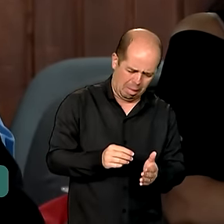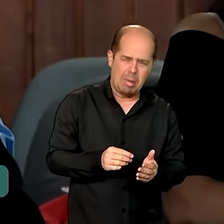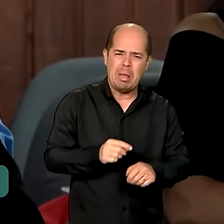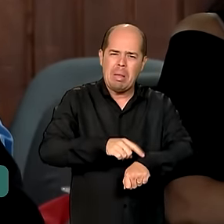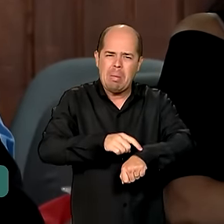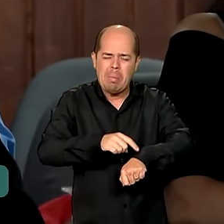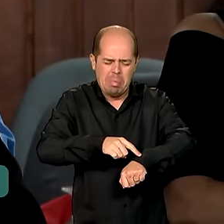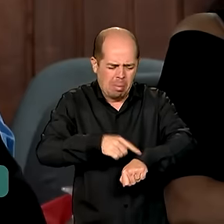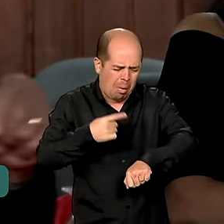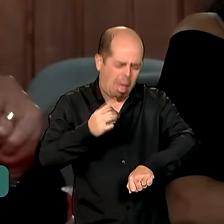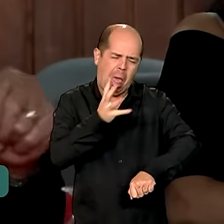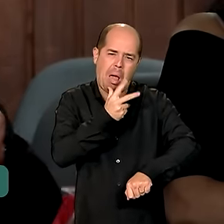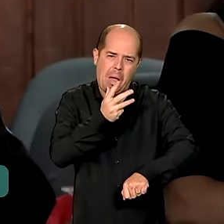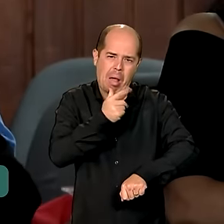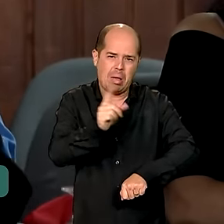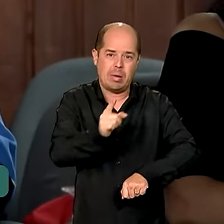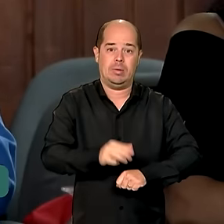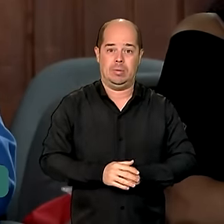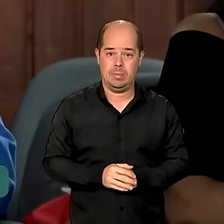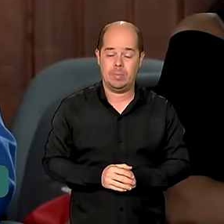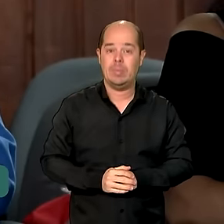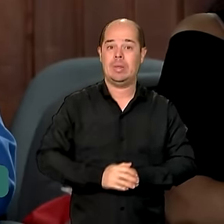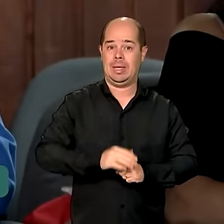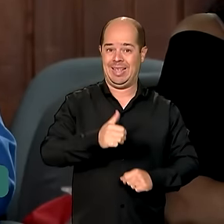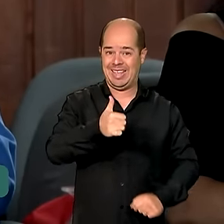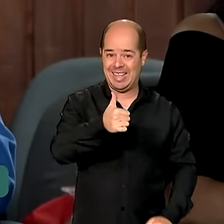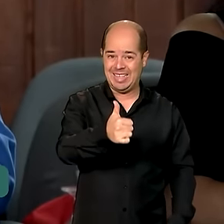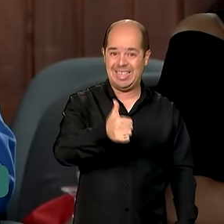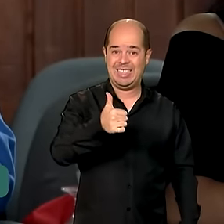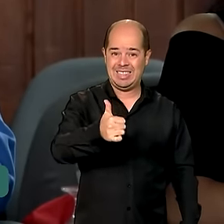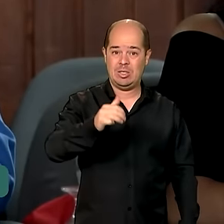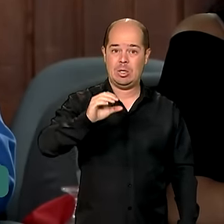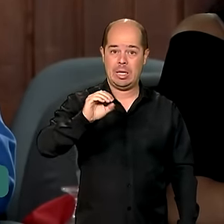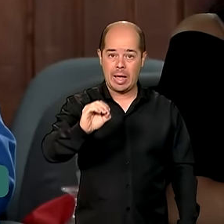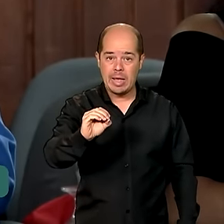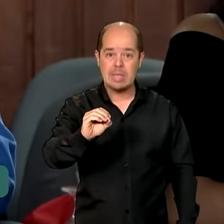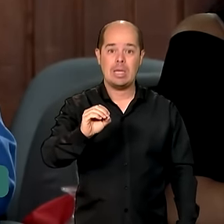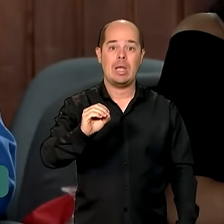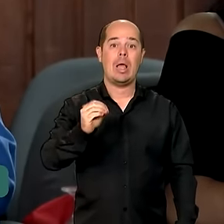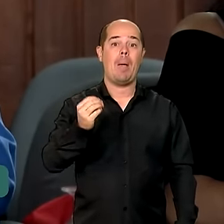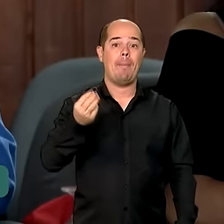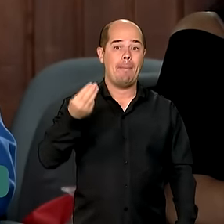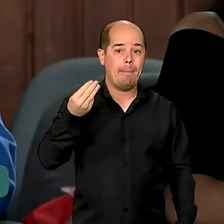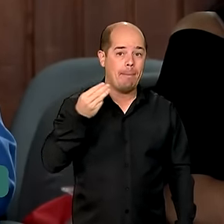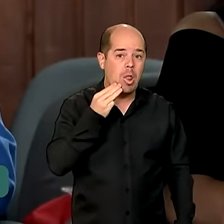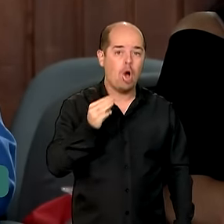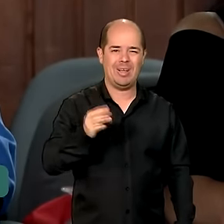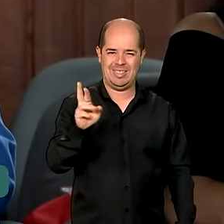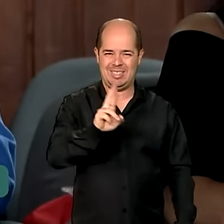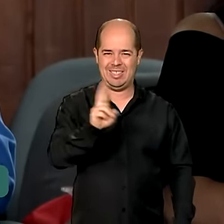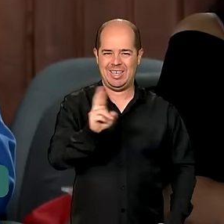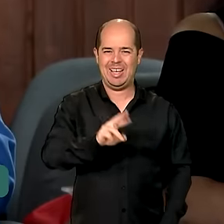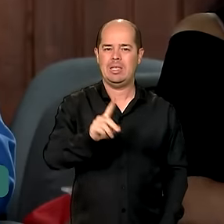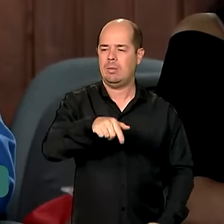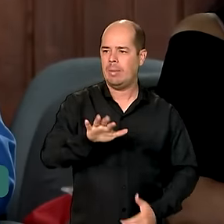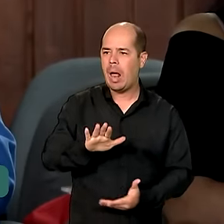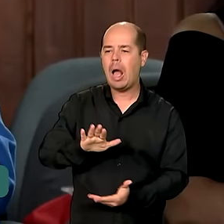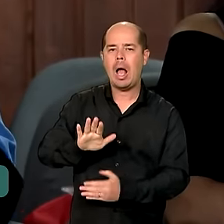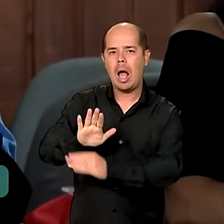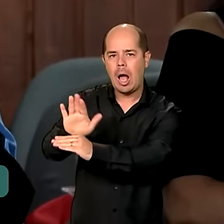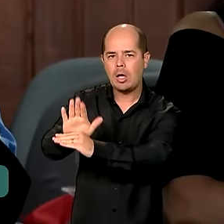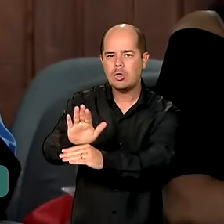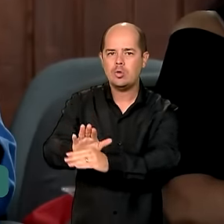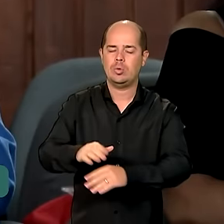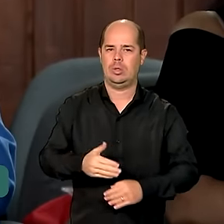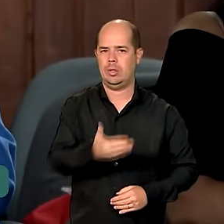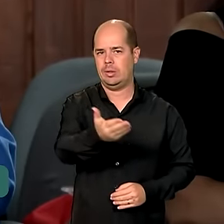de reais para esses planos, para água, para combustível, fora toda a ajuda humanitária que tem chegado, o esforço das prefeituras